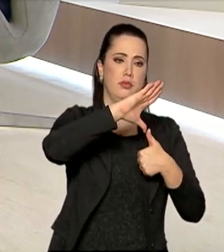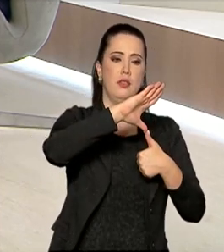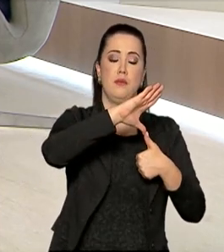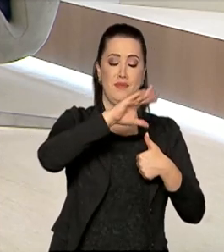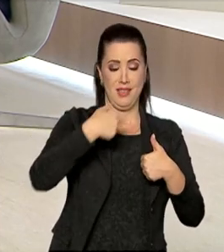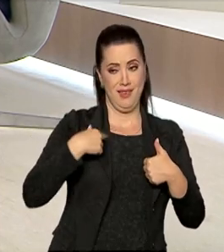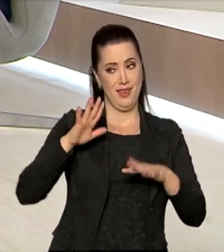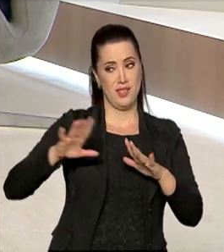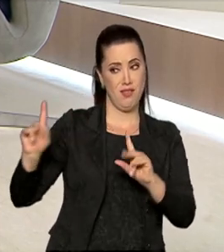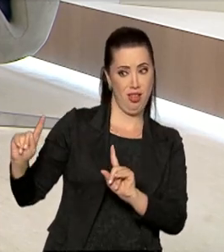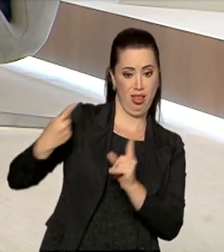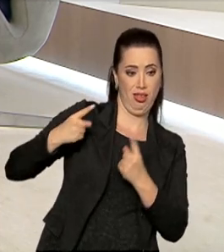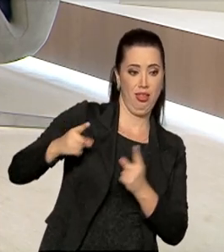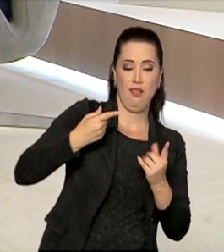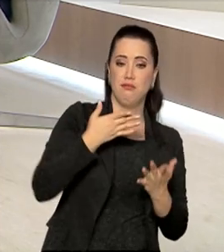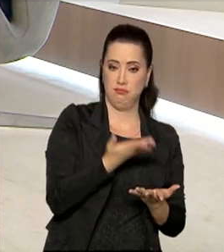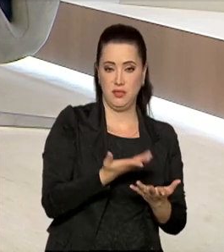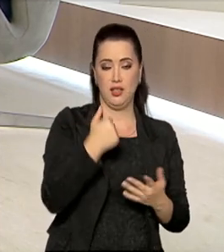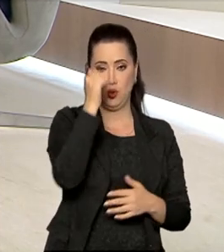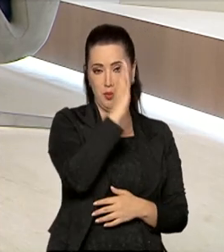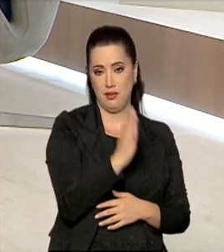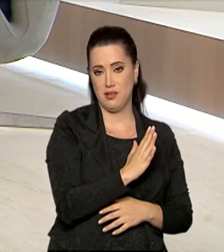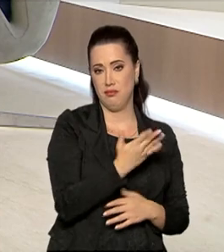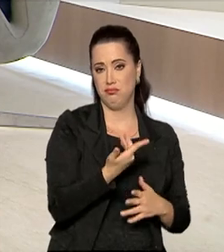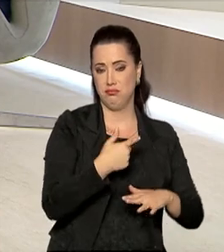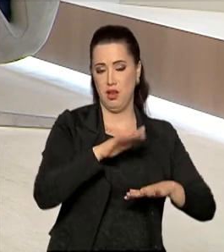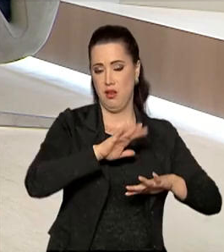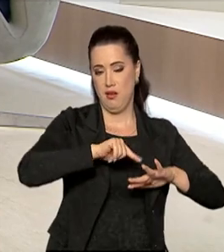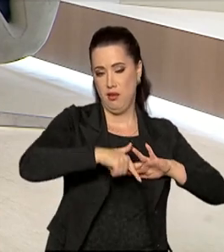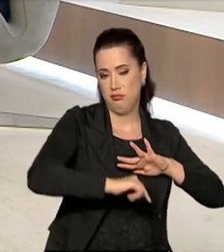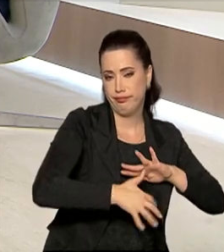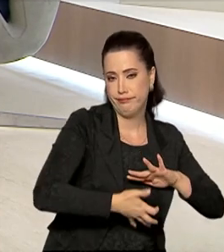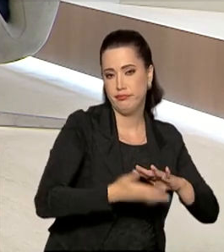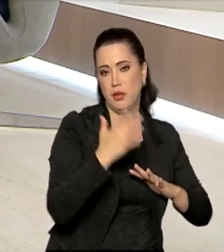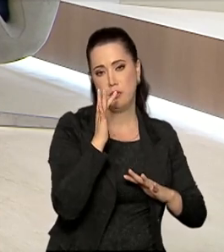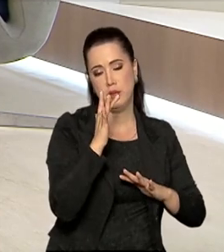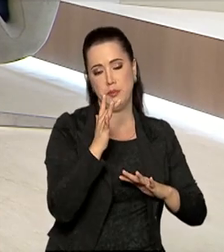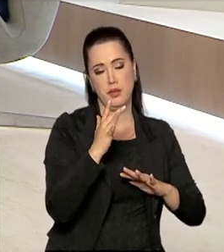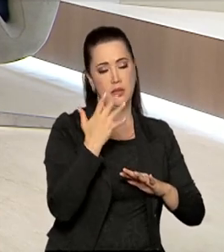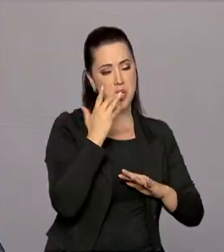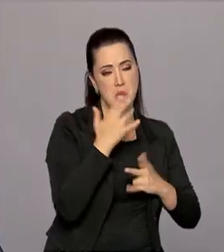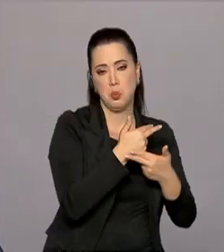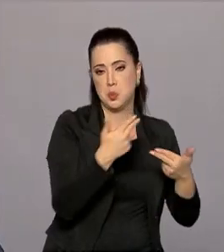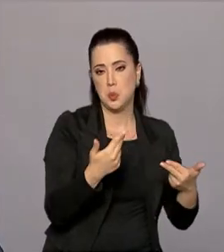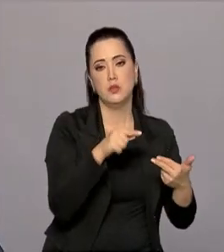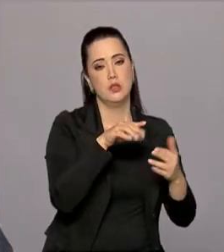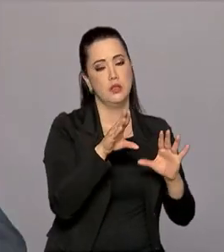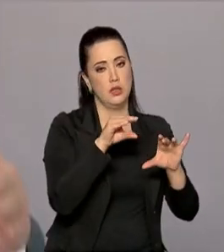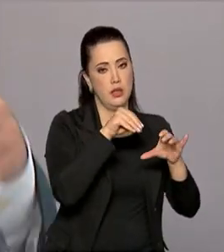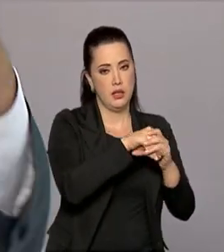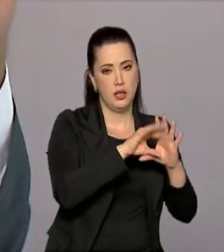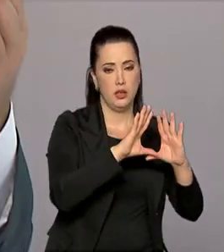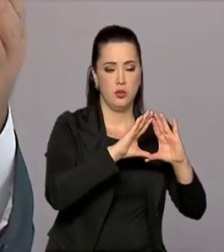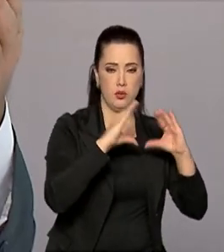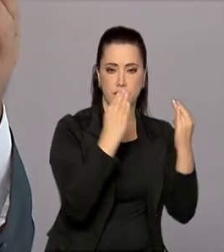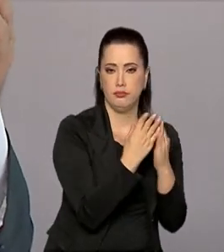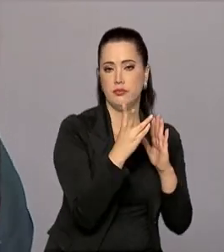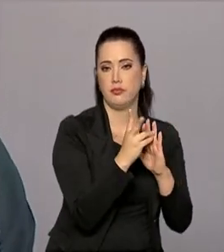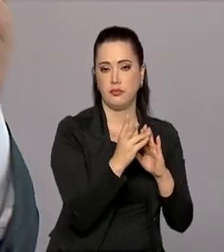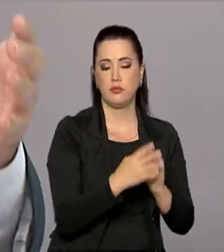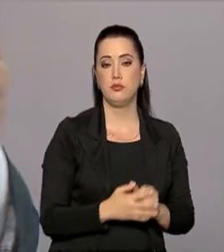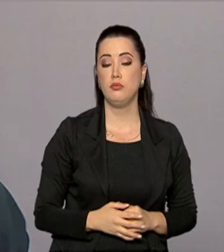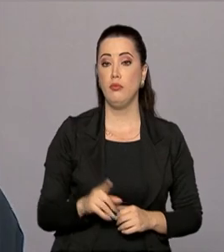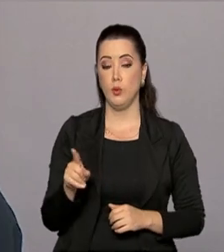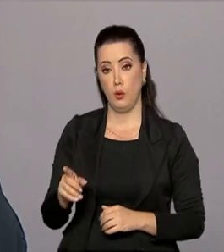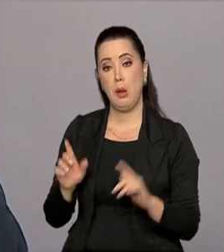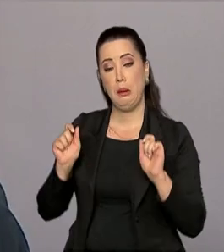muito a questão de mineração em terras indígenas. Acho que uma outra questão interessante que a gente pode trazer aqui para o presidente é uma outra meta que o